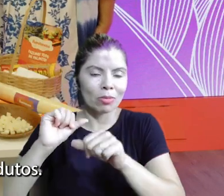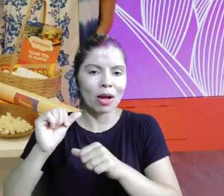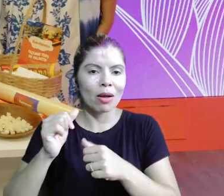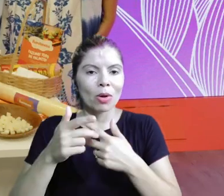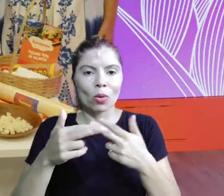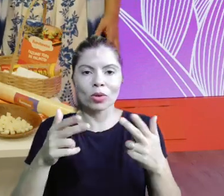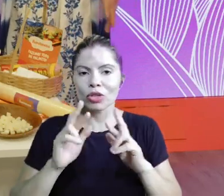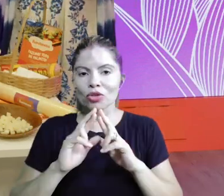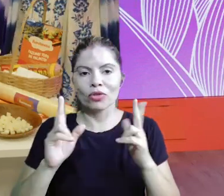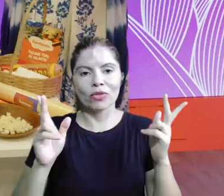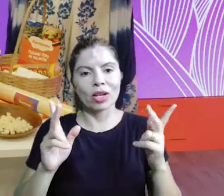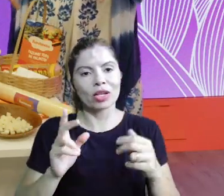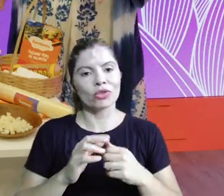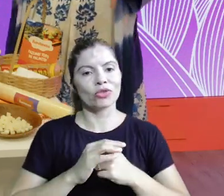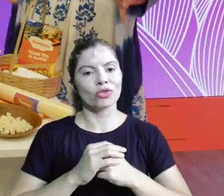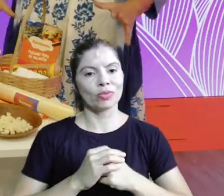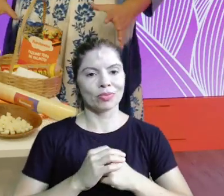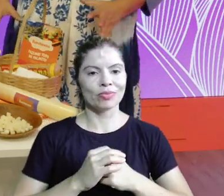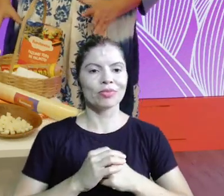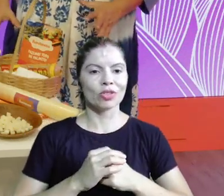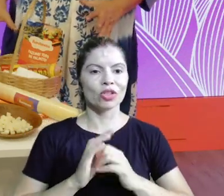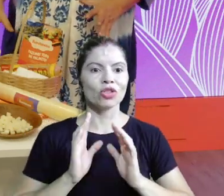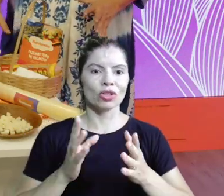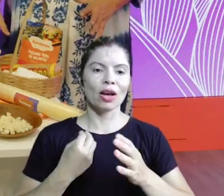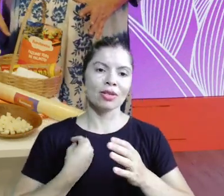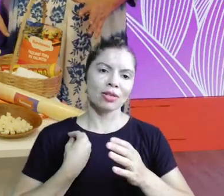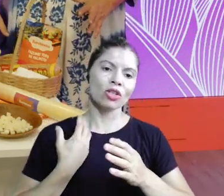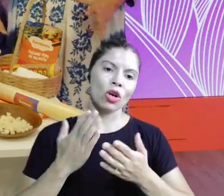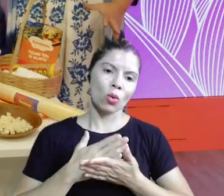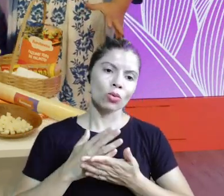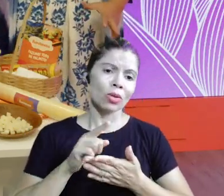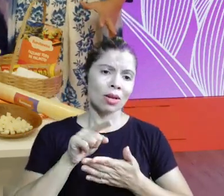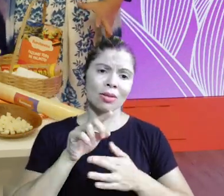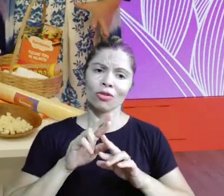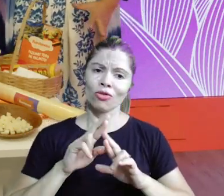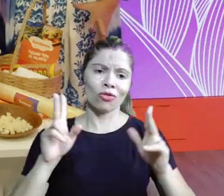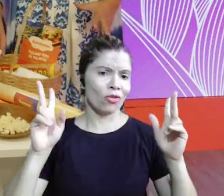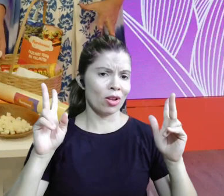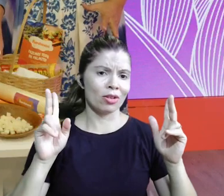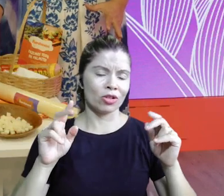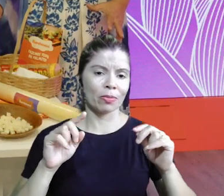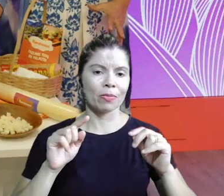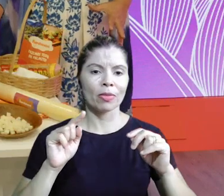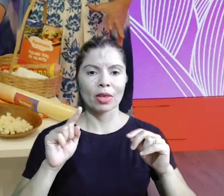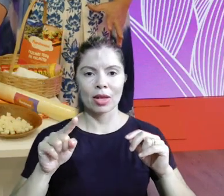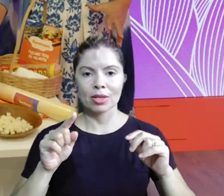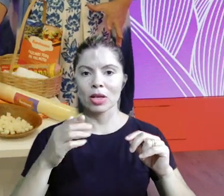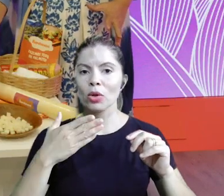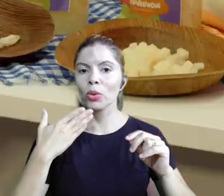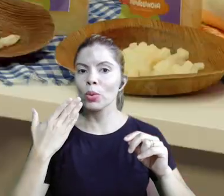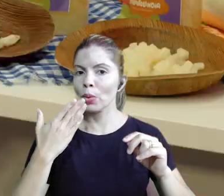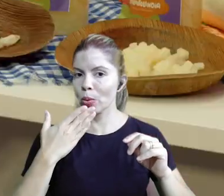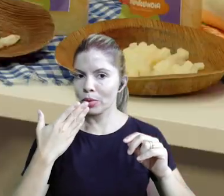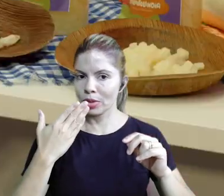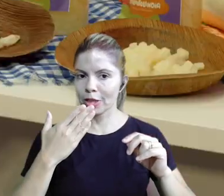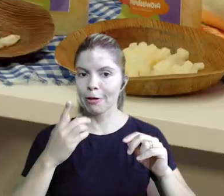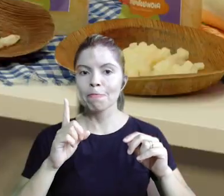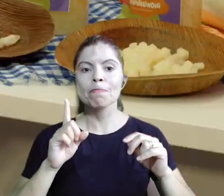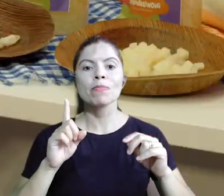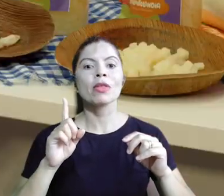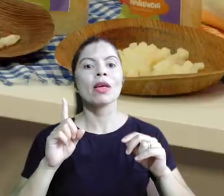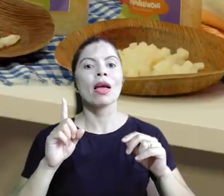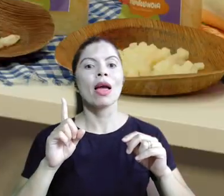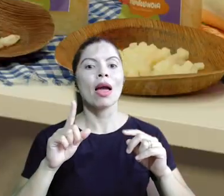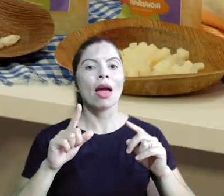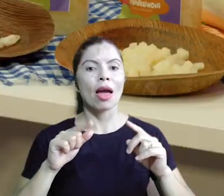transformar e fazer uma coisa diferente do que já existe Então esse daqui é o palmito doce